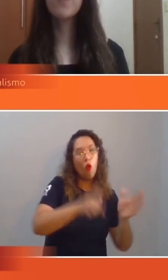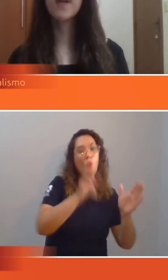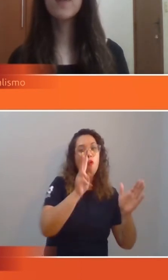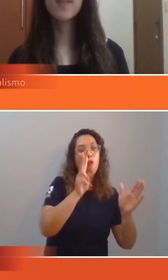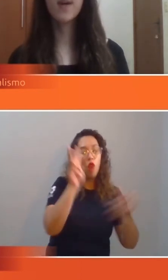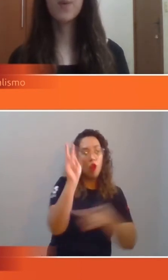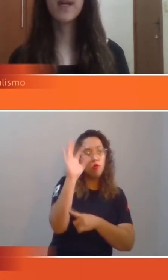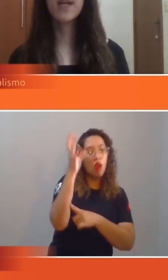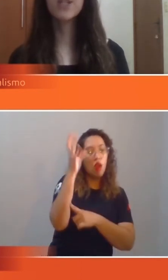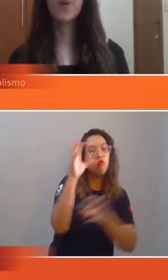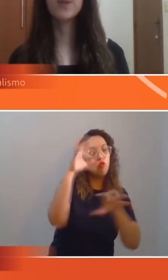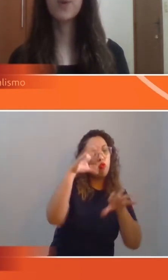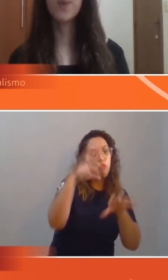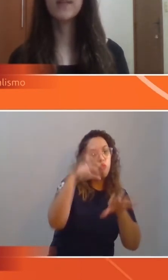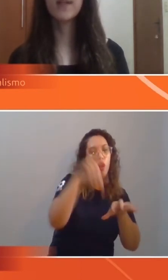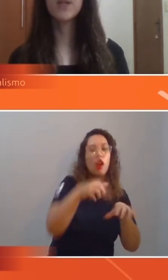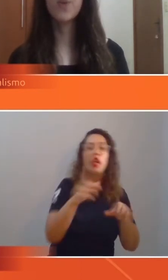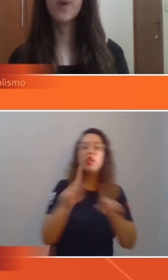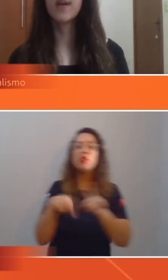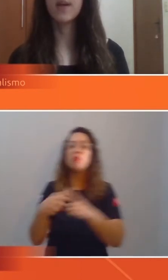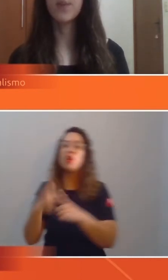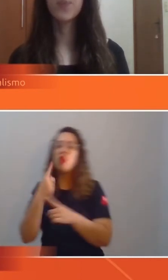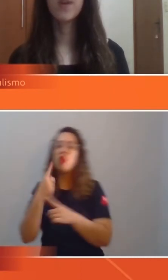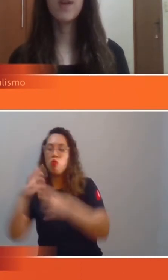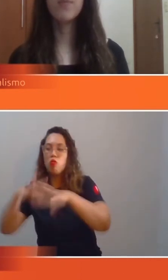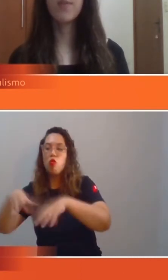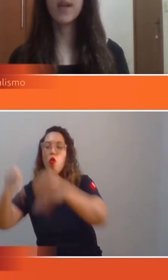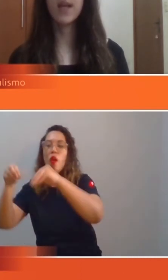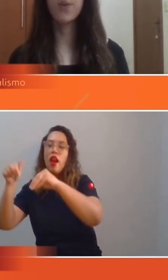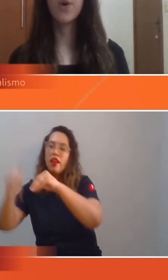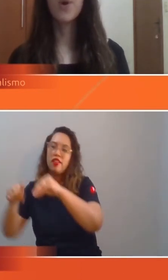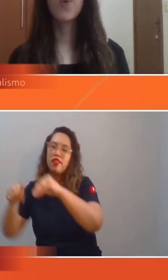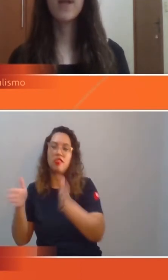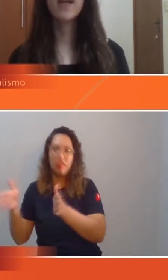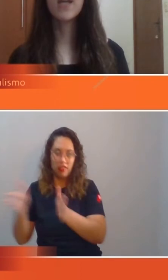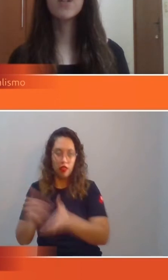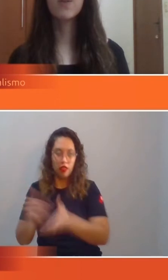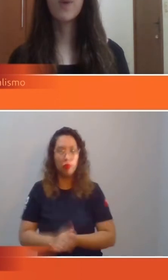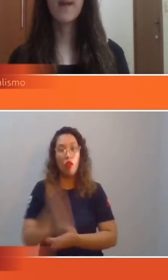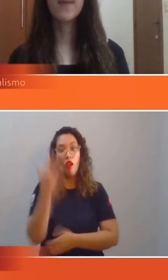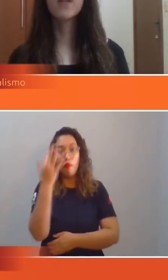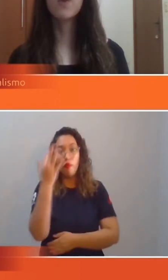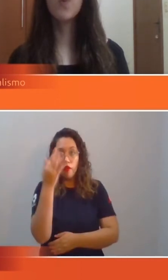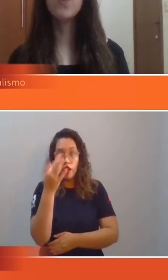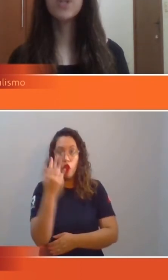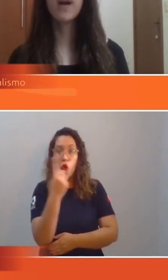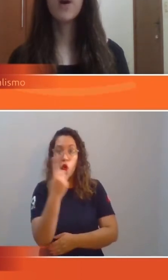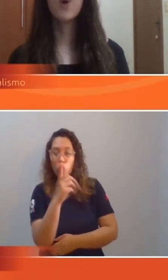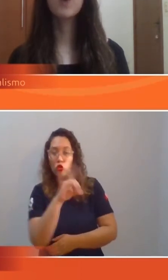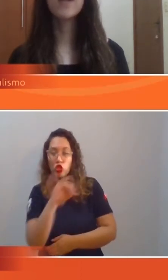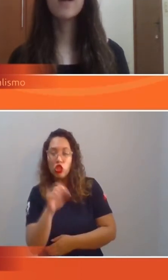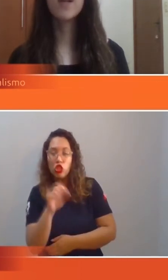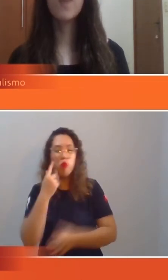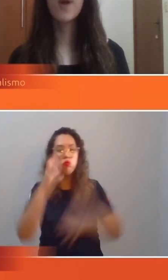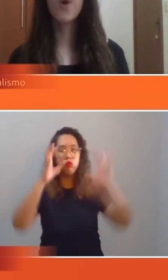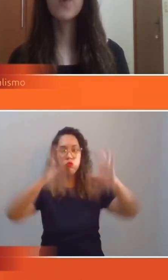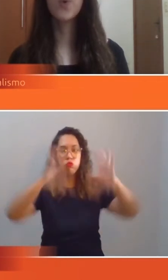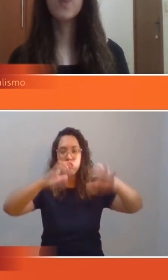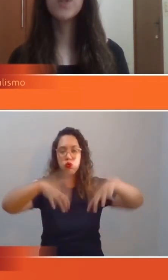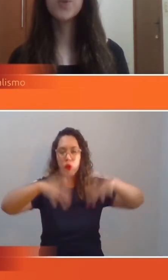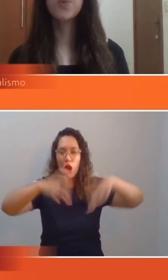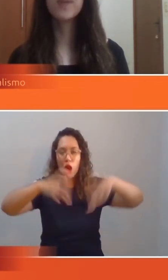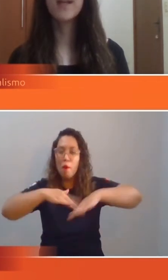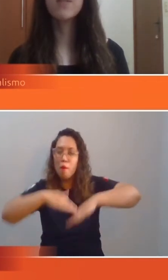e o inverno seco na região metropolitana de Goiânia. Em fevereiro, Goiânia registrou em apenas um dia o terceiro maior